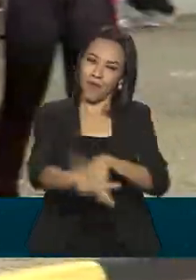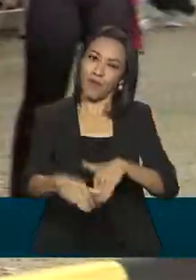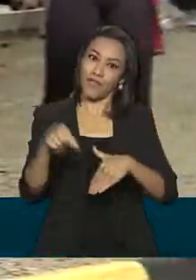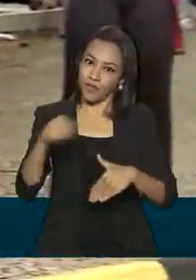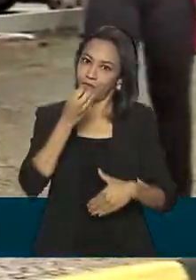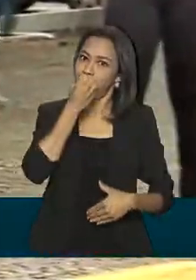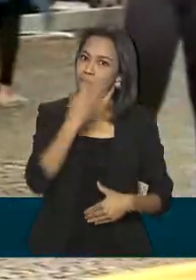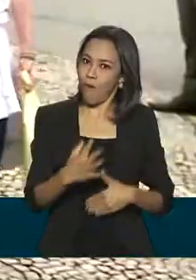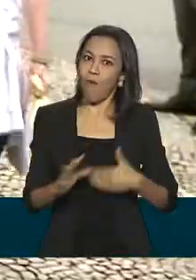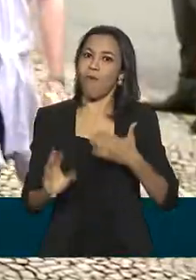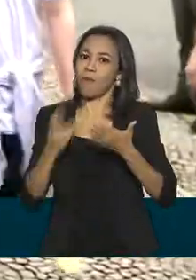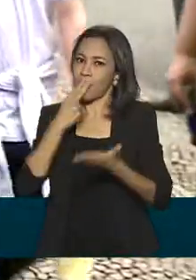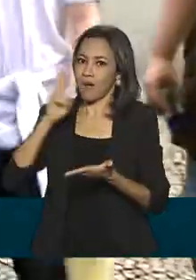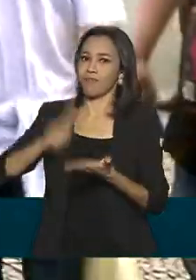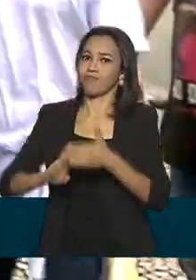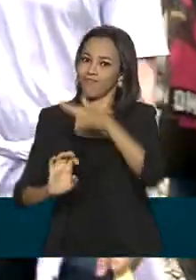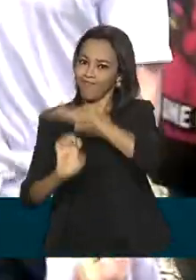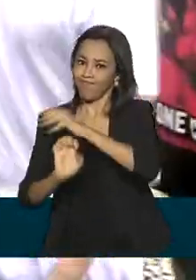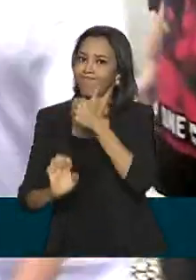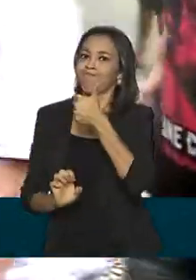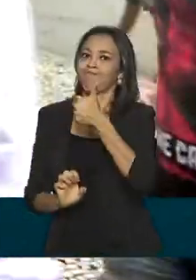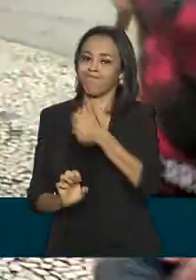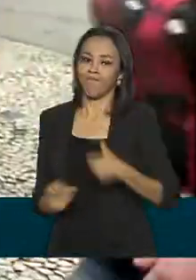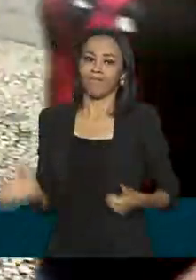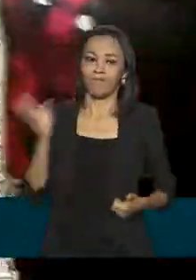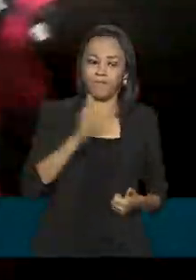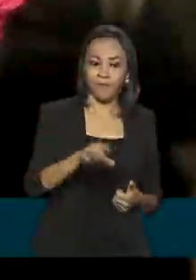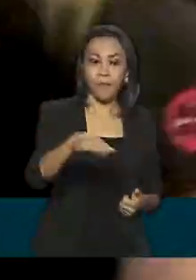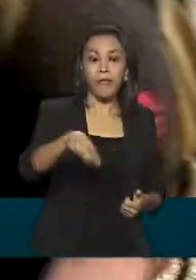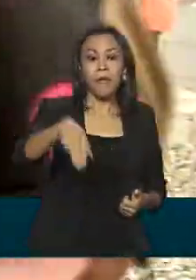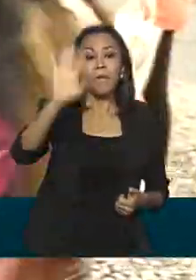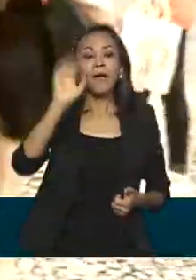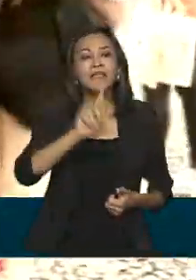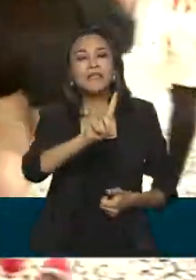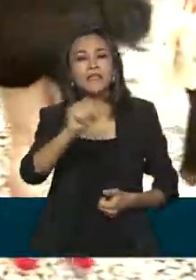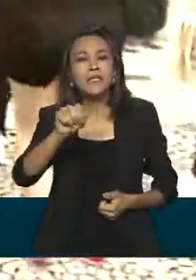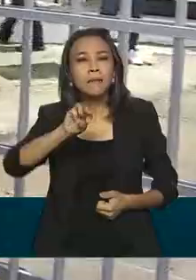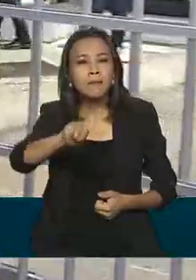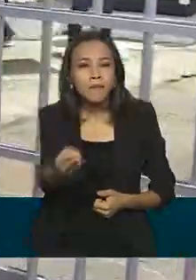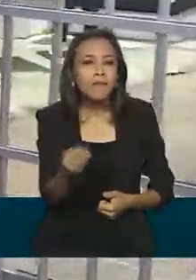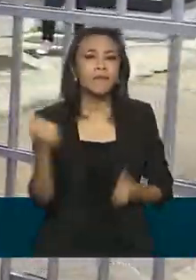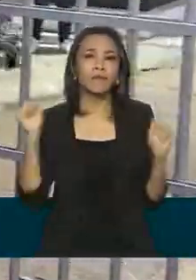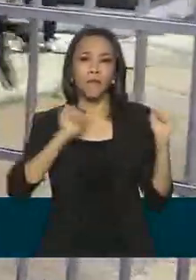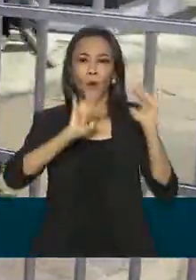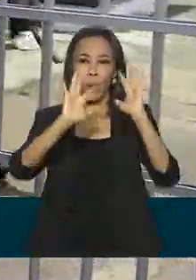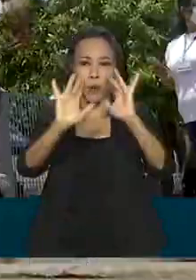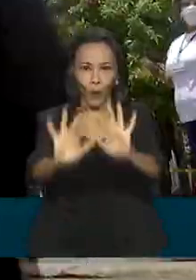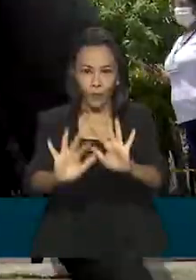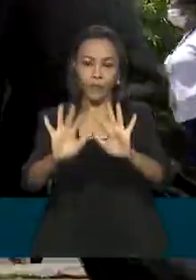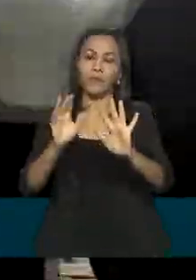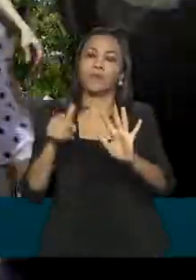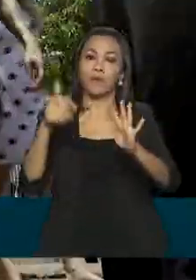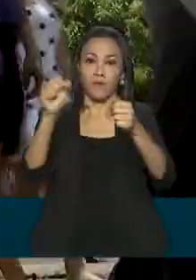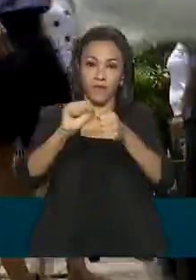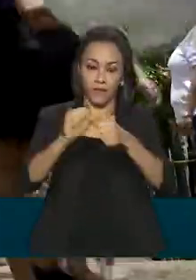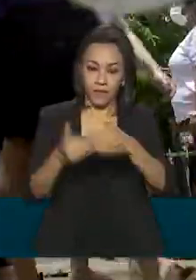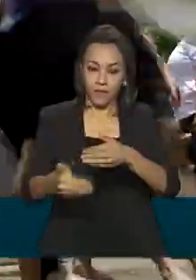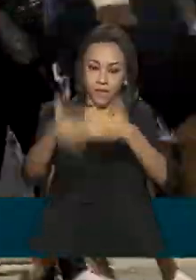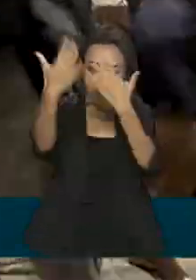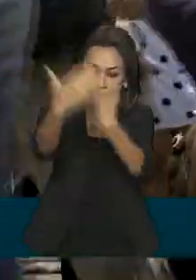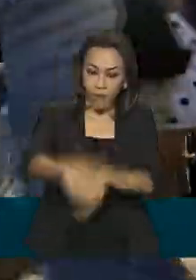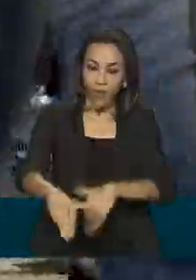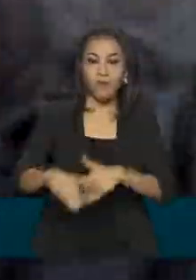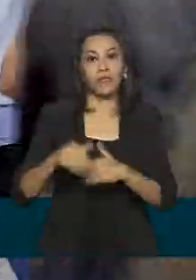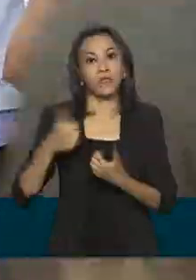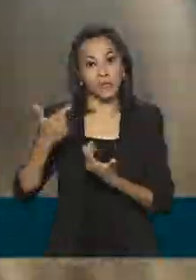Mais de 2 milhões e 179 mil estudantes compareceram ao segundo dia de provas do Enem, nesse domingo, nas